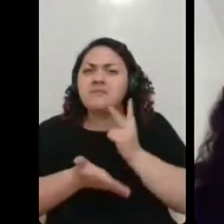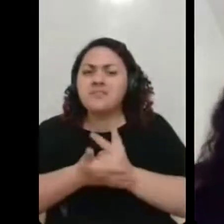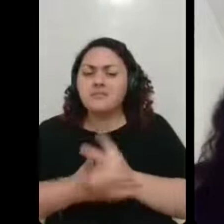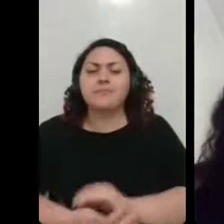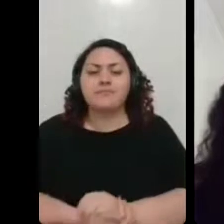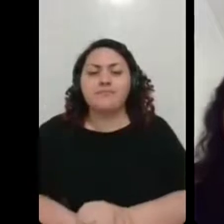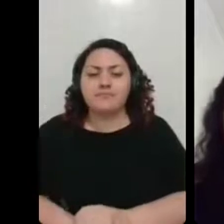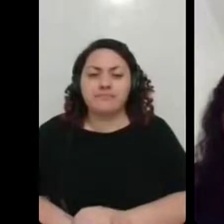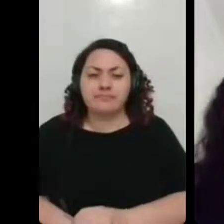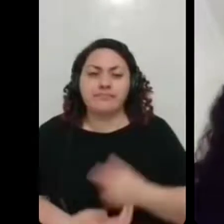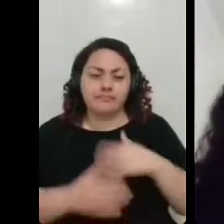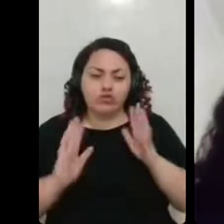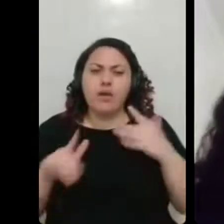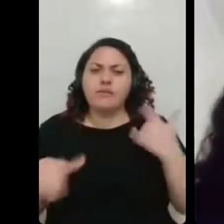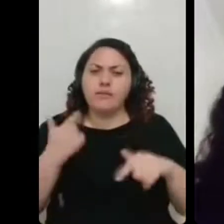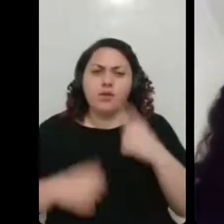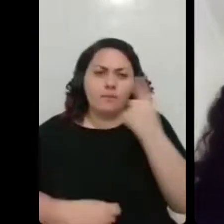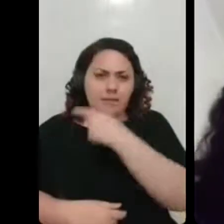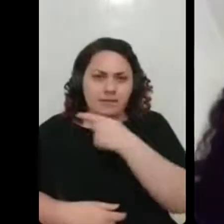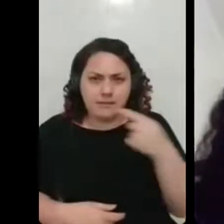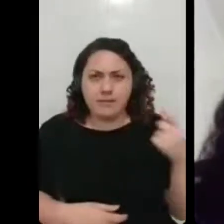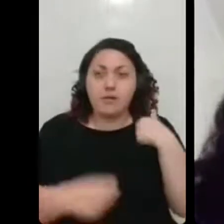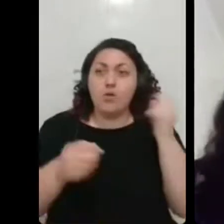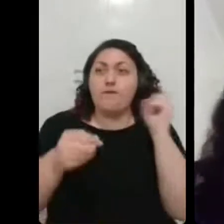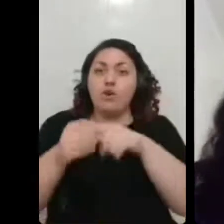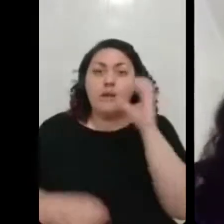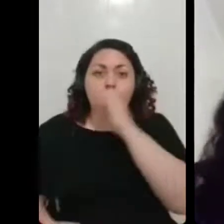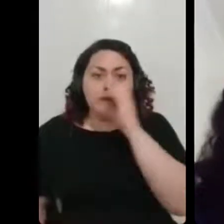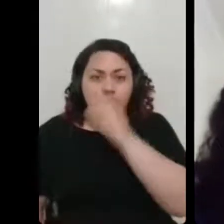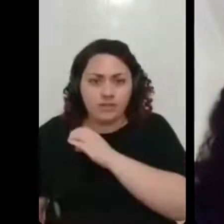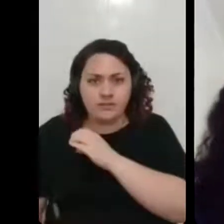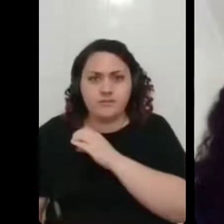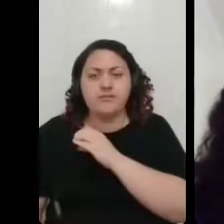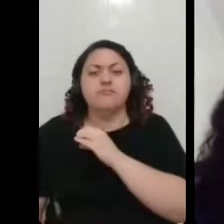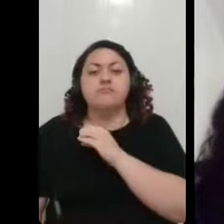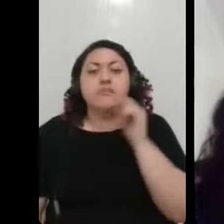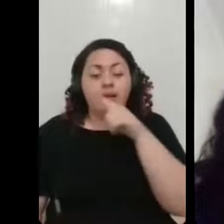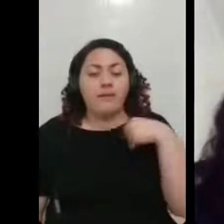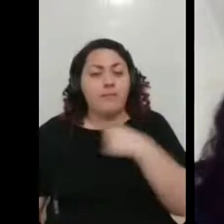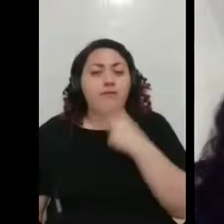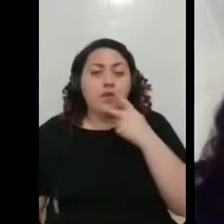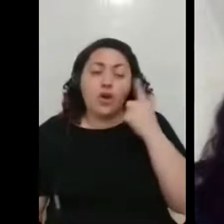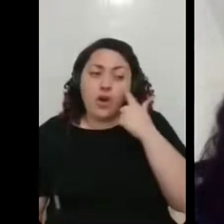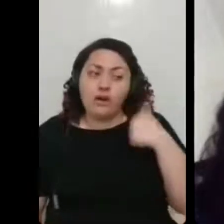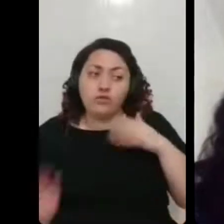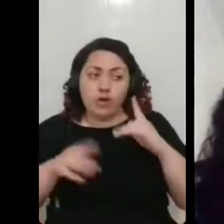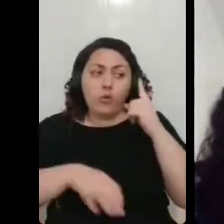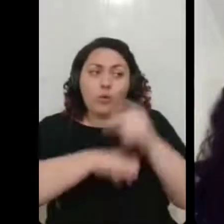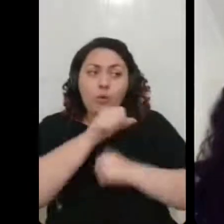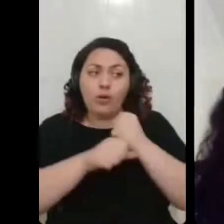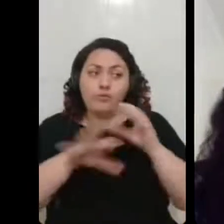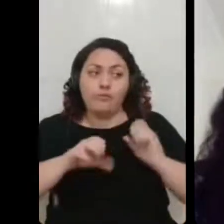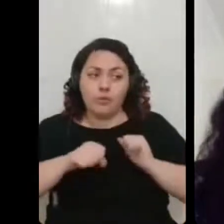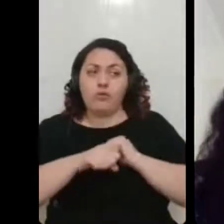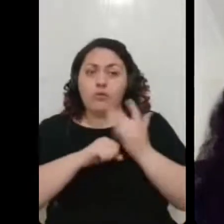eu já tinha trabalhado uma semana, voltei pra emergência, médica falou, olha, faz um ano que eu tive covid e continuo com os sintomas. E eu pensei,